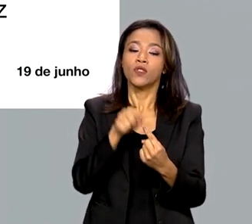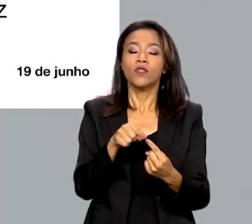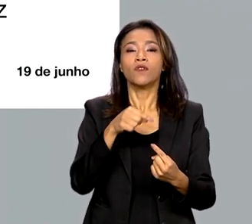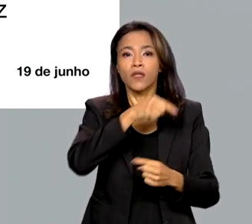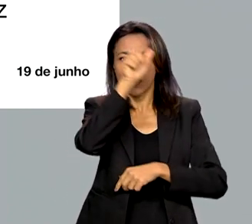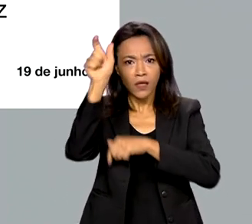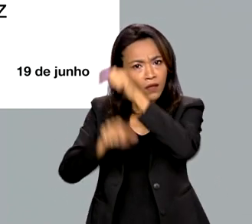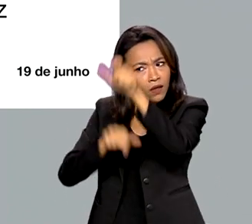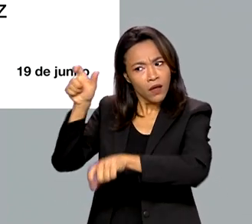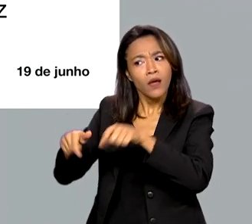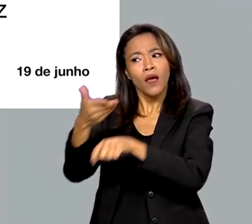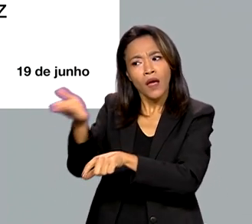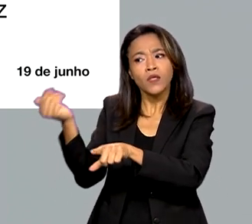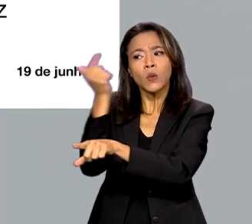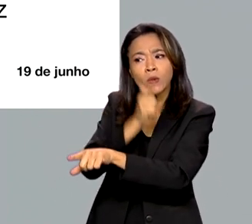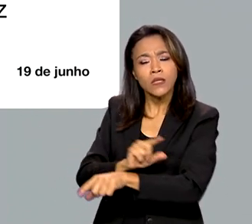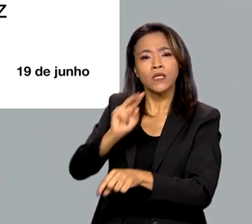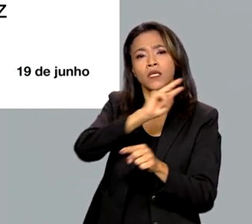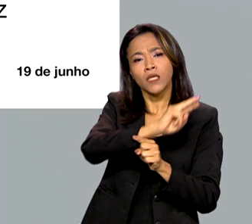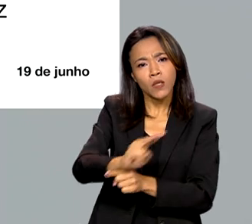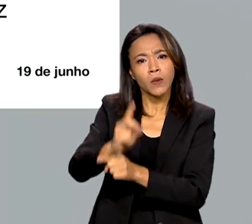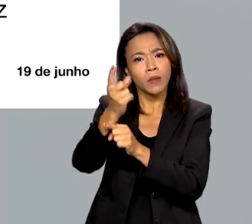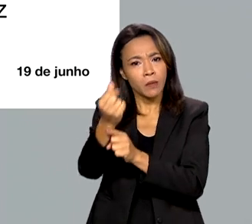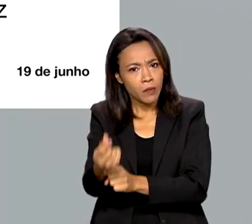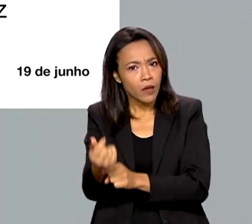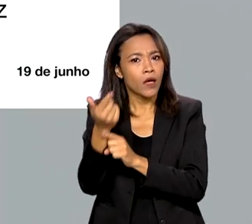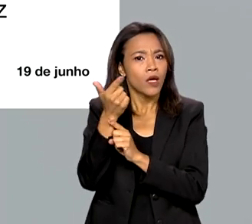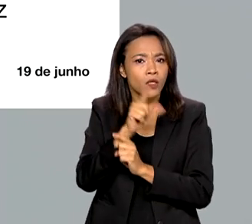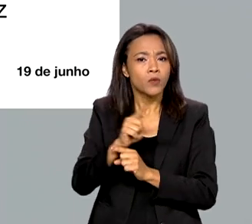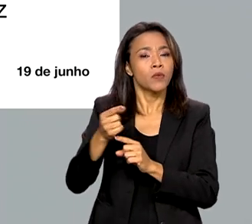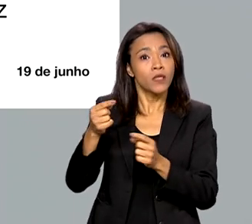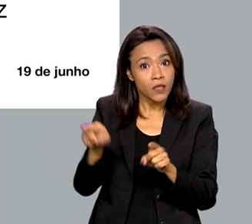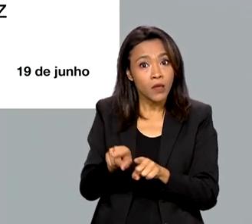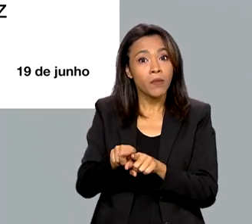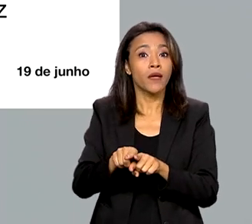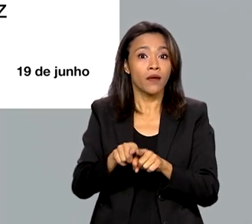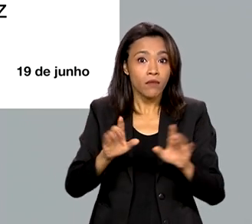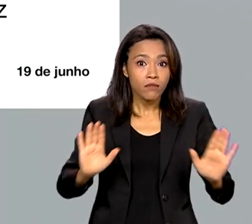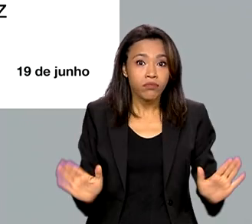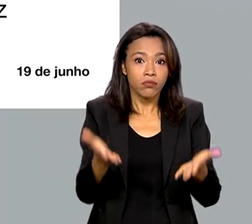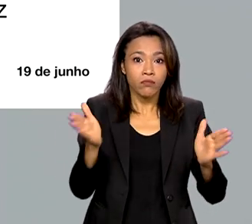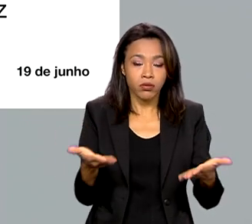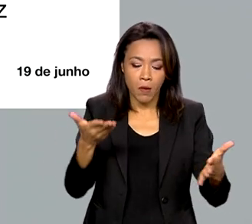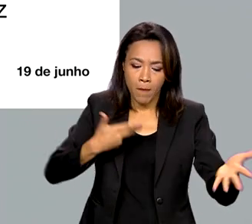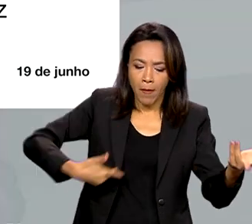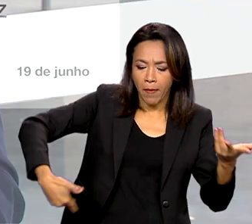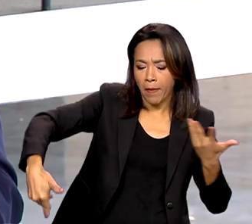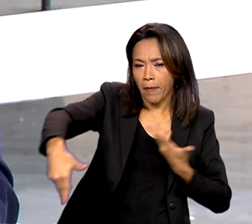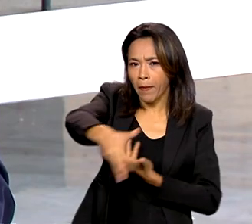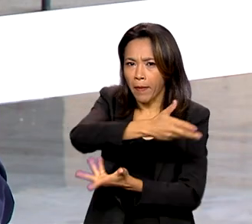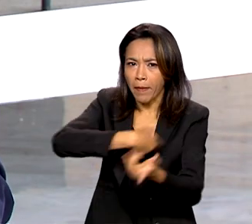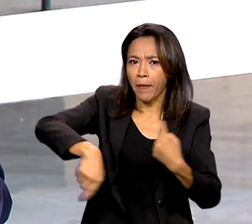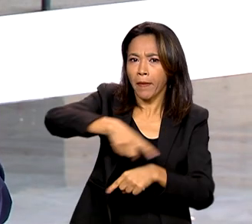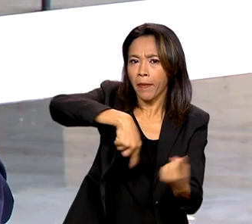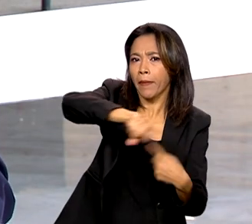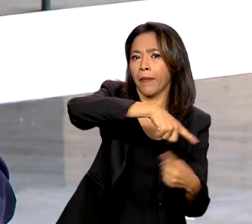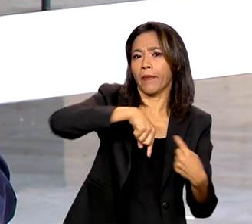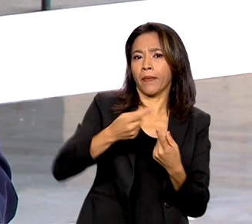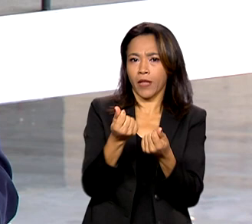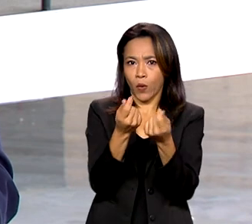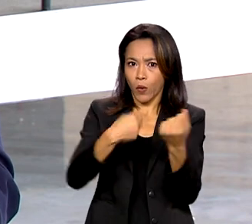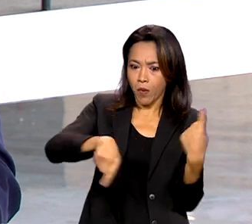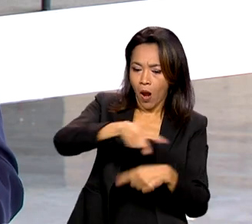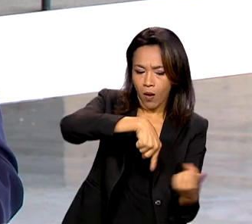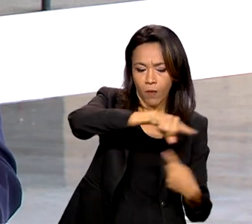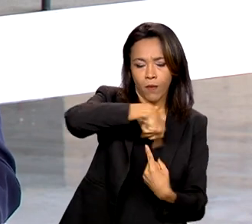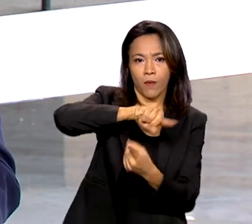condições de consumo para os brasileiros, contribuindo assim para o aquecimento da economia. Ainda segundo o decreto, a Secretaria